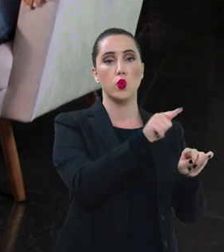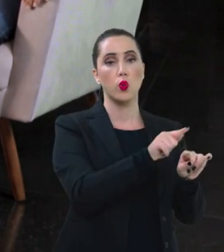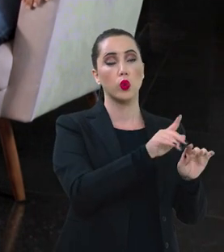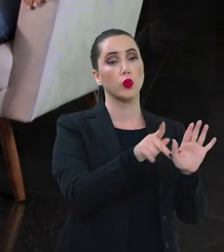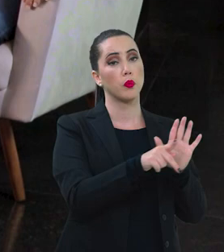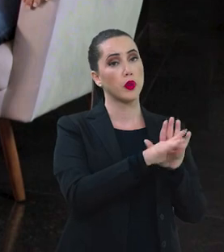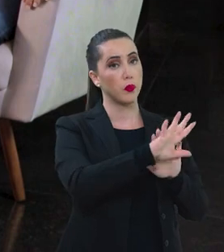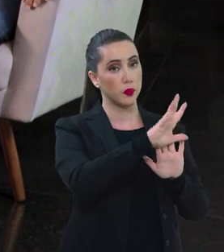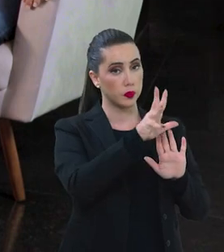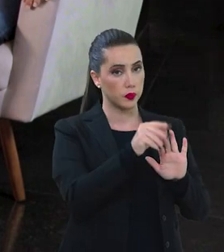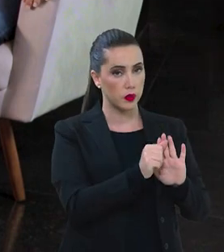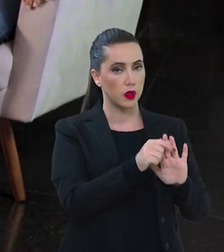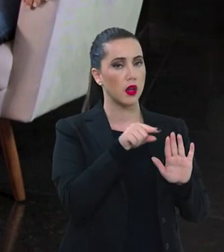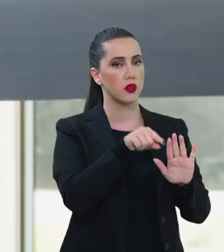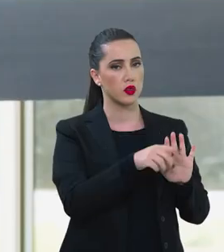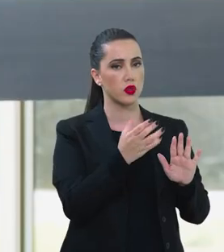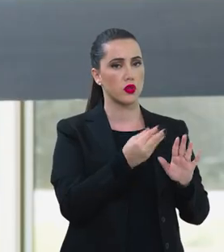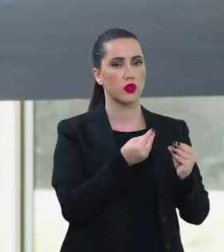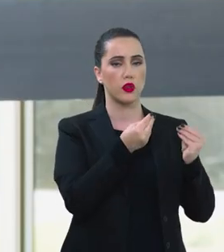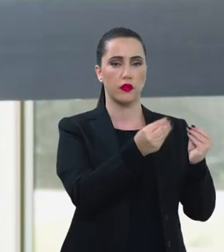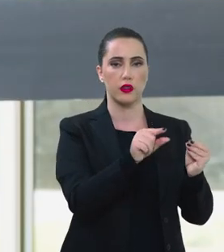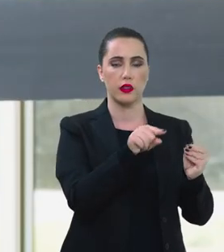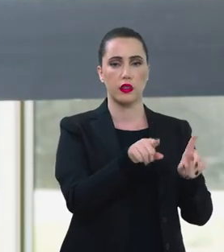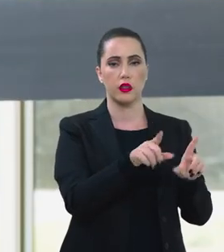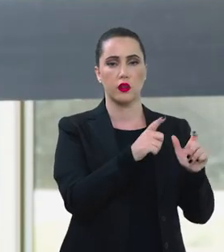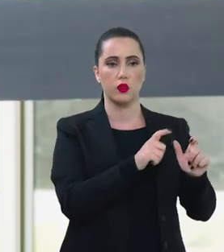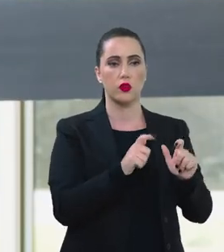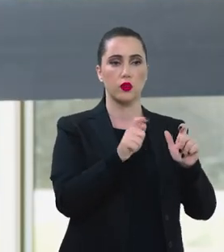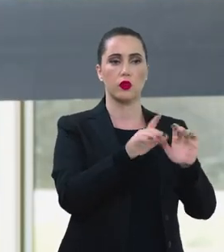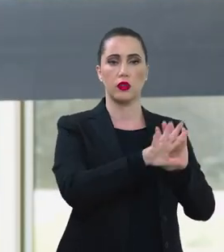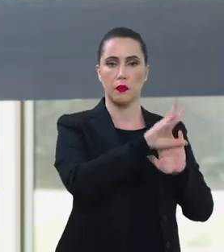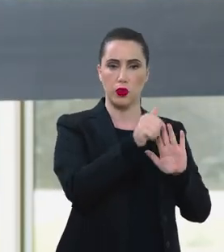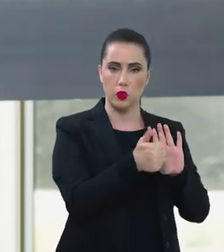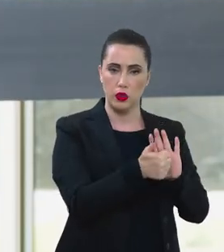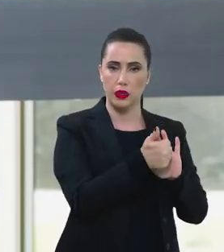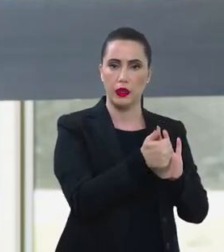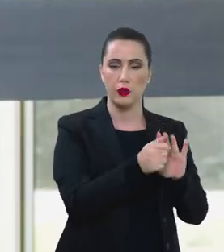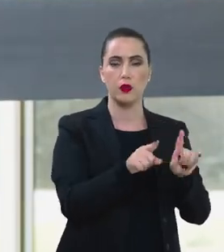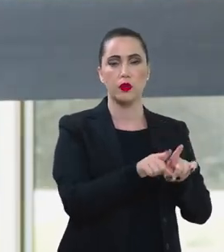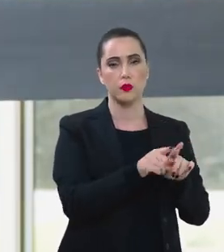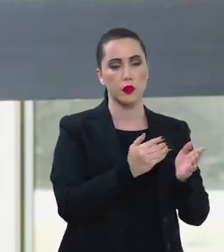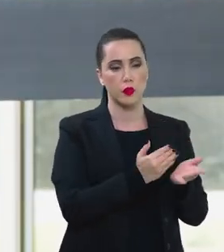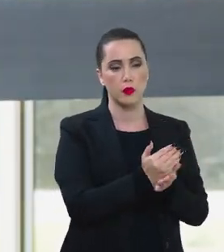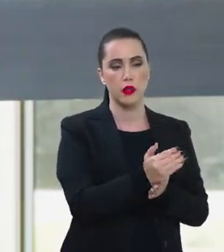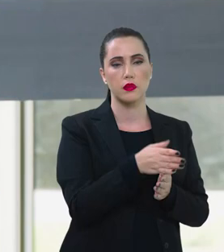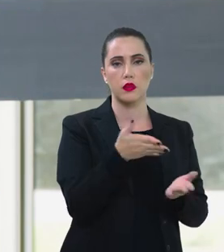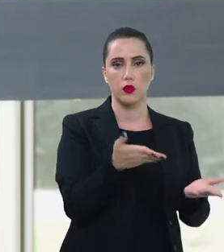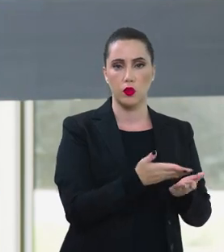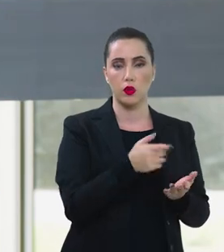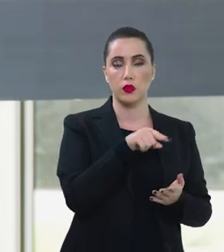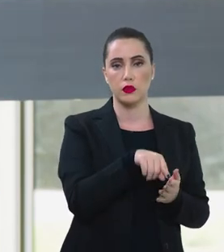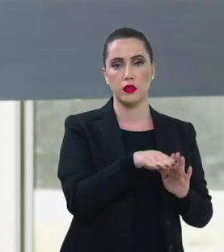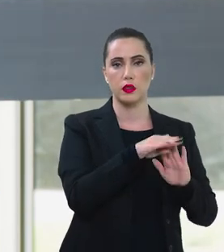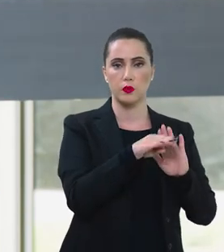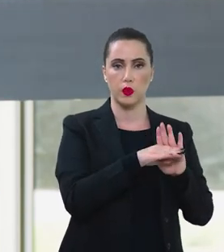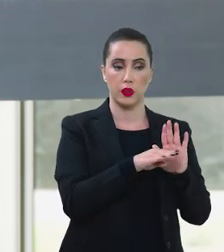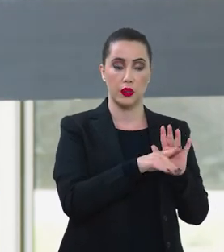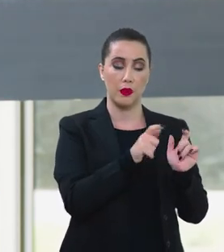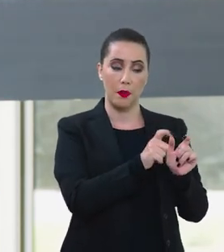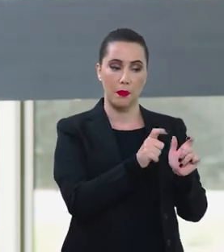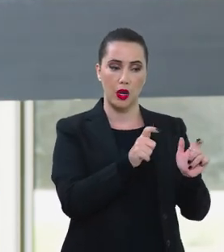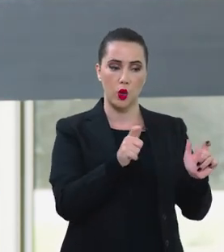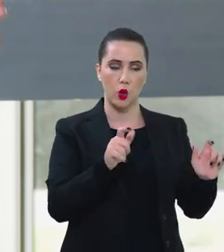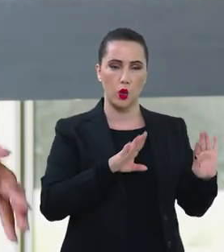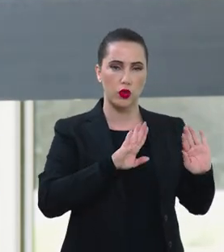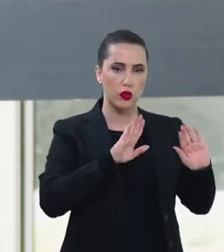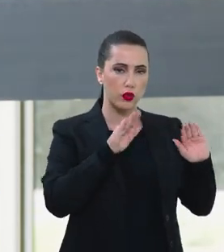PRONAS, a gente vai levar as políticas de prevenção à segurança pública nos territórios da Amazônia Legal também, a partir desse programa que